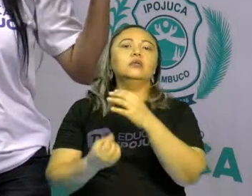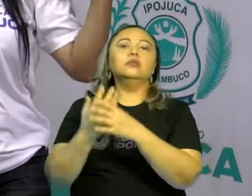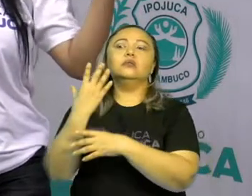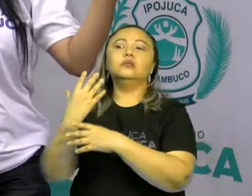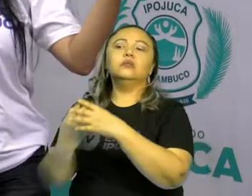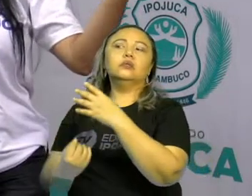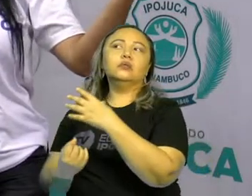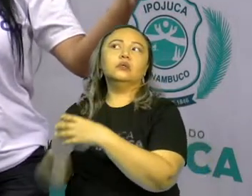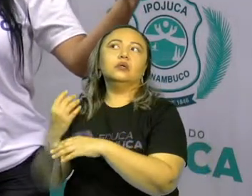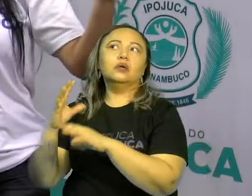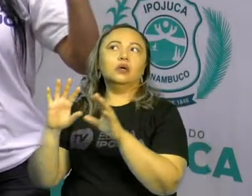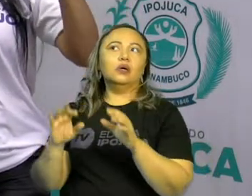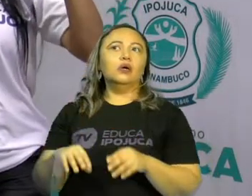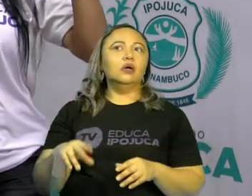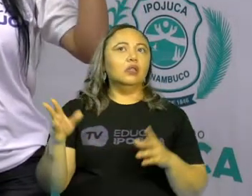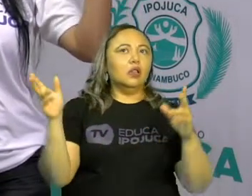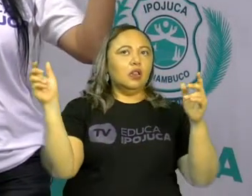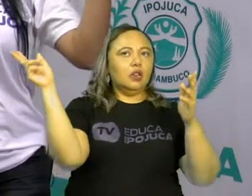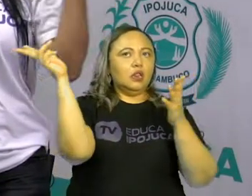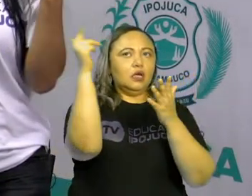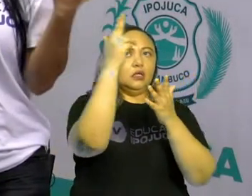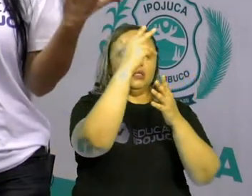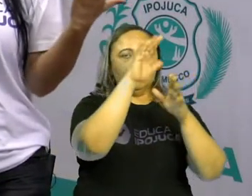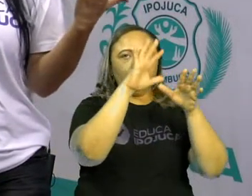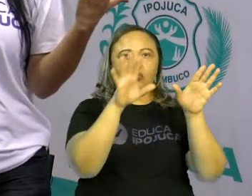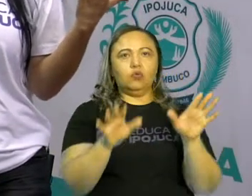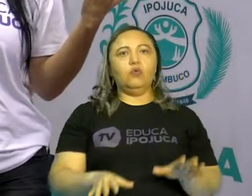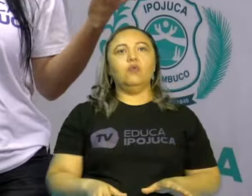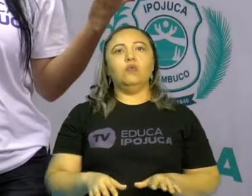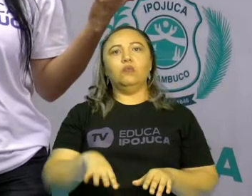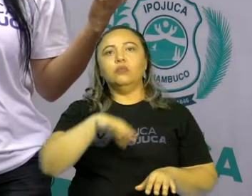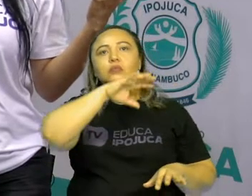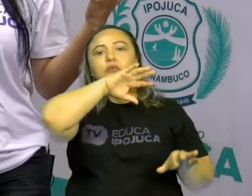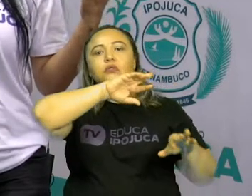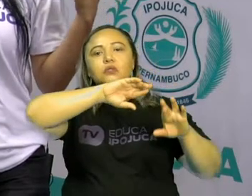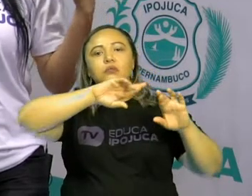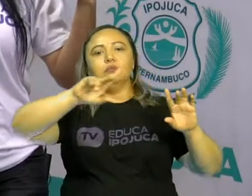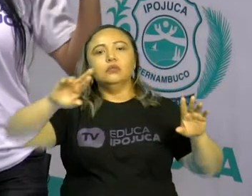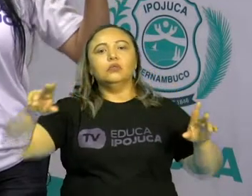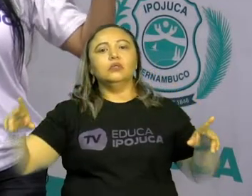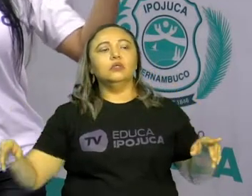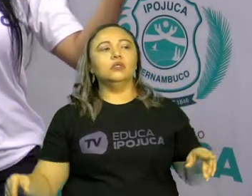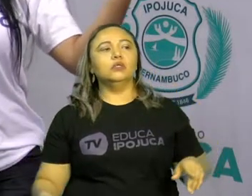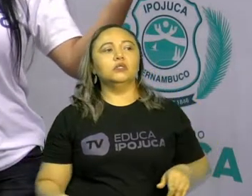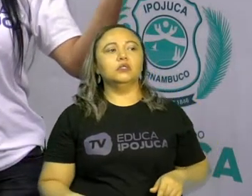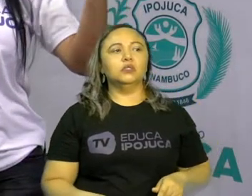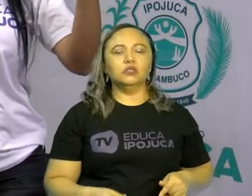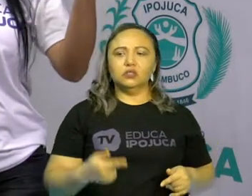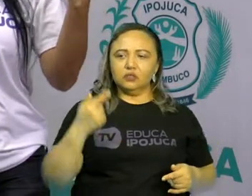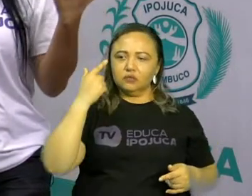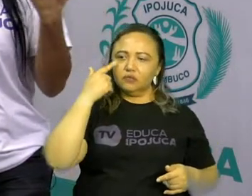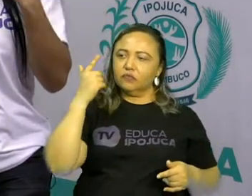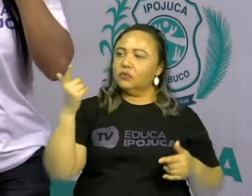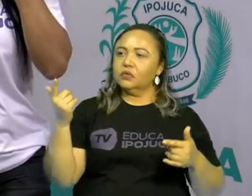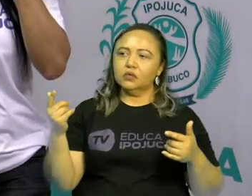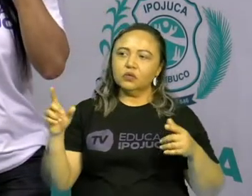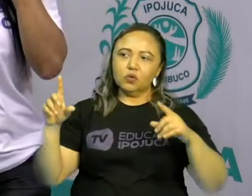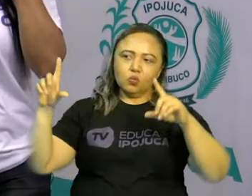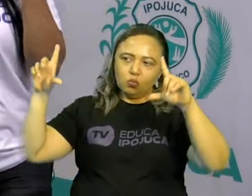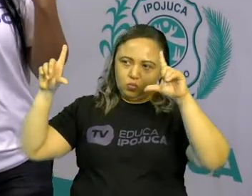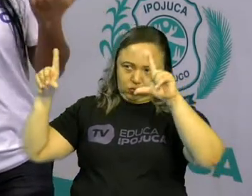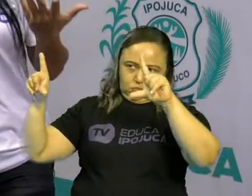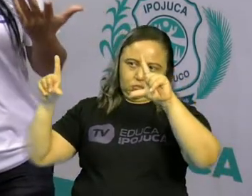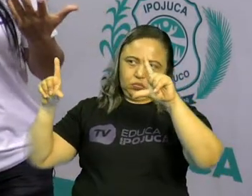sai animais ou não. Vai criando. Às vezes a gente vê um quadro, a gente vê aquelas texturas, aquelas pinturas, a gente